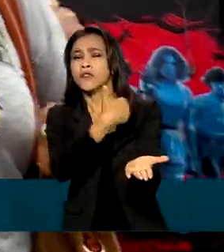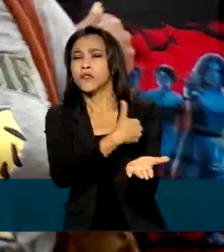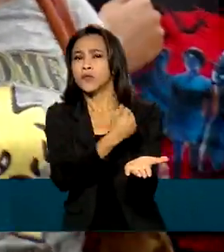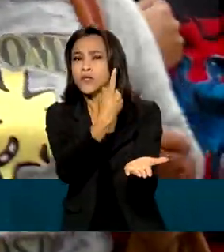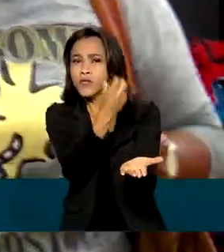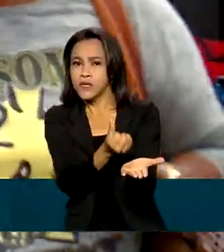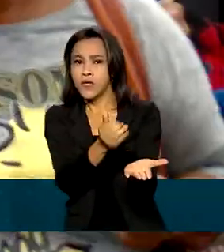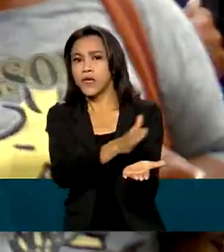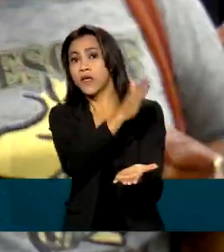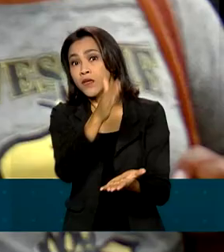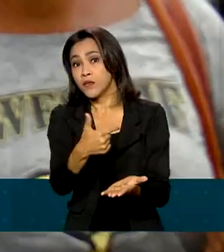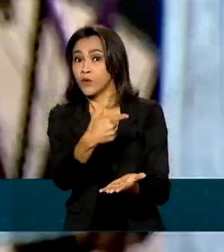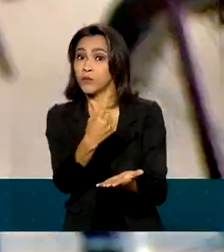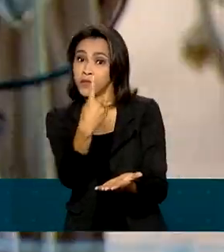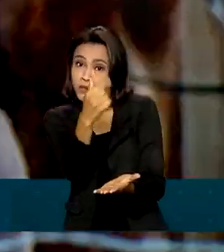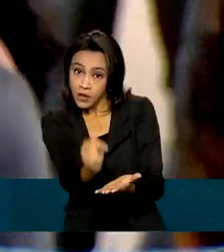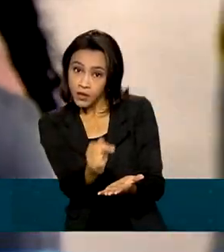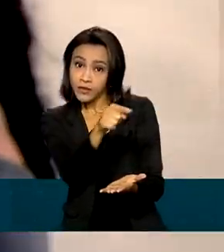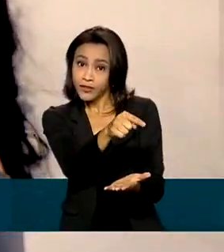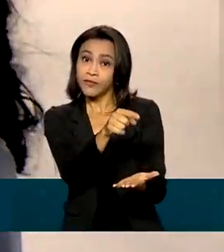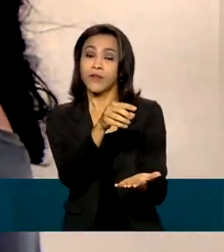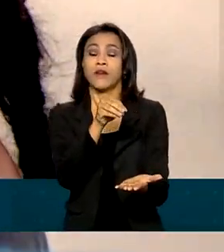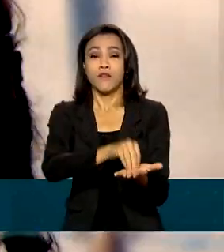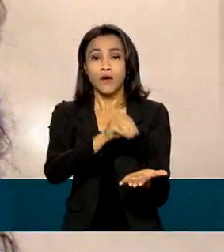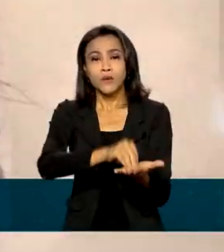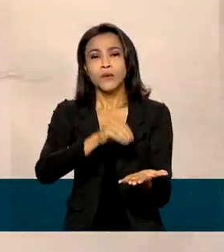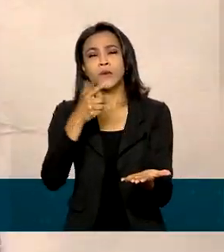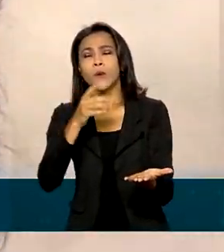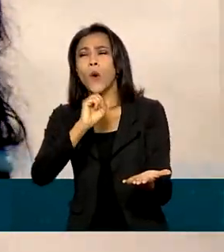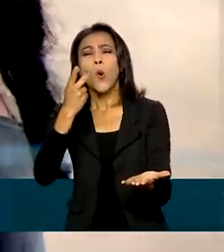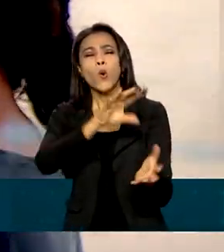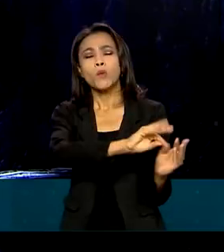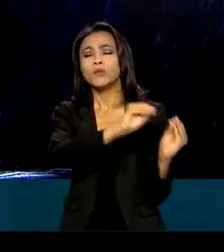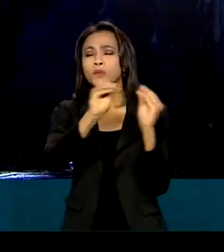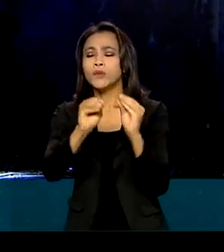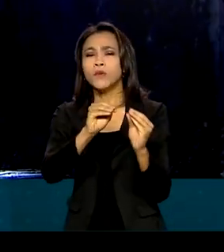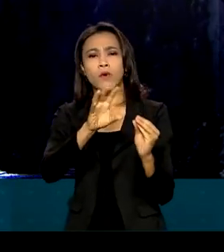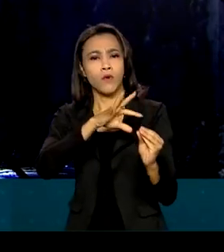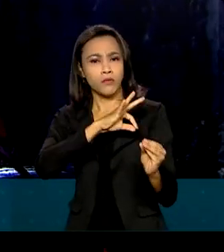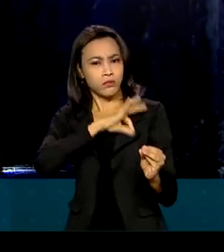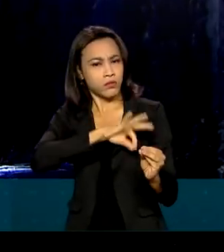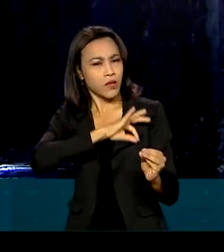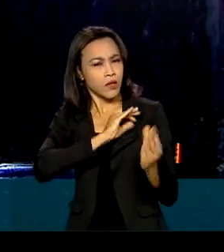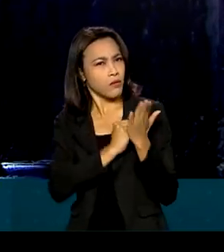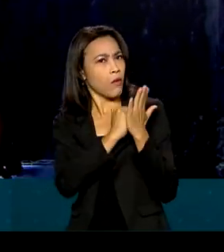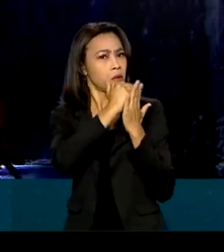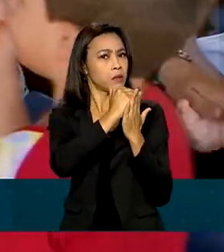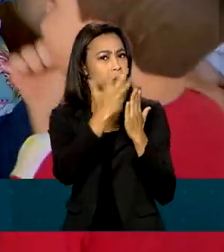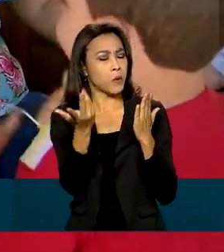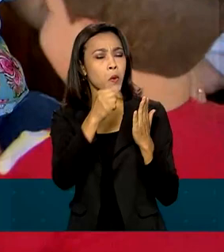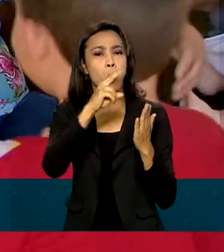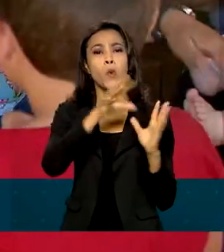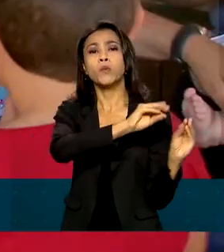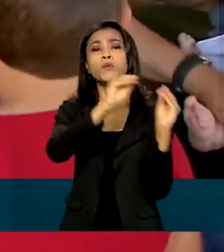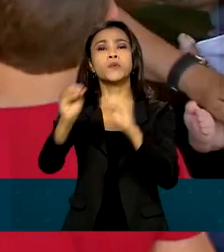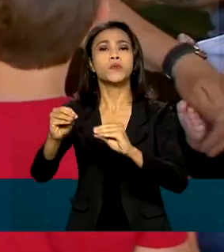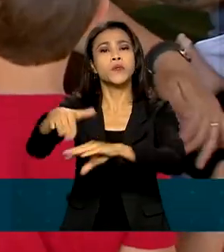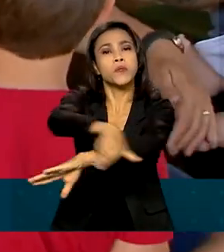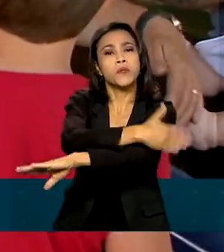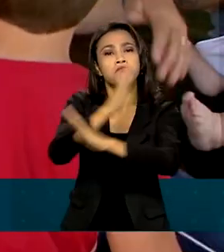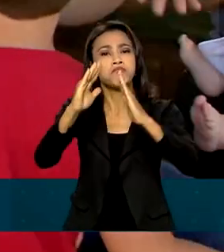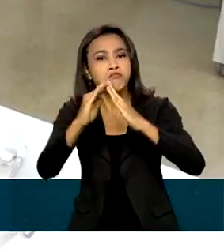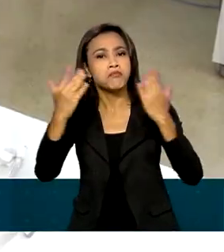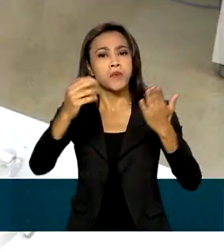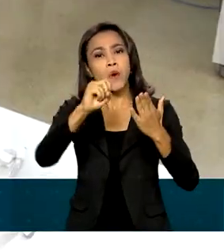ou 2017 ou apresentaram alguma mudança de renda, situação de trabalho, endereço ou composição